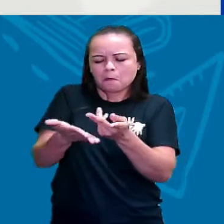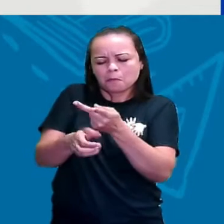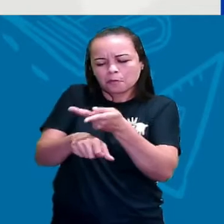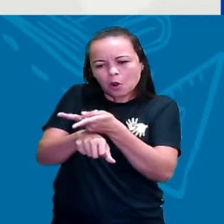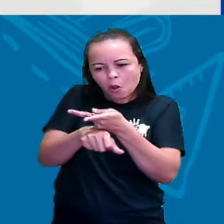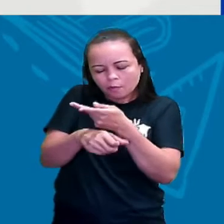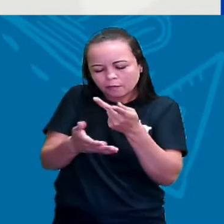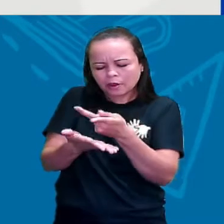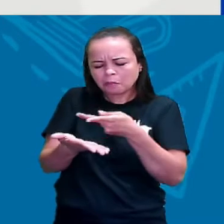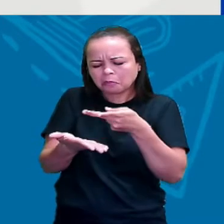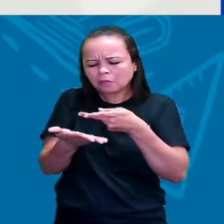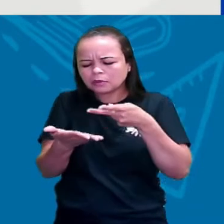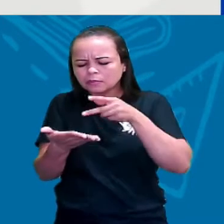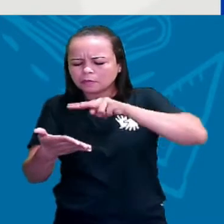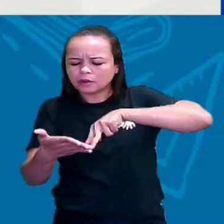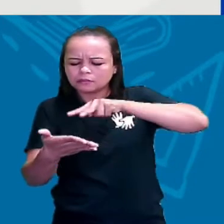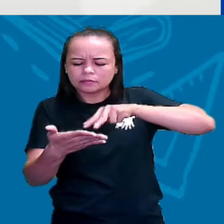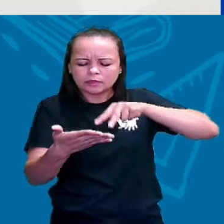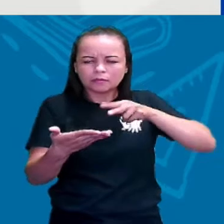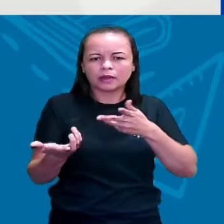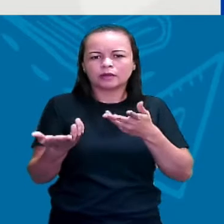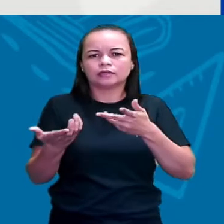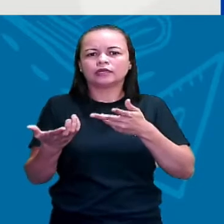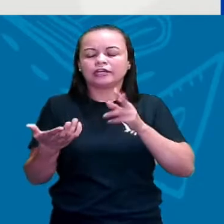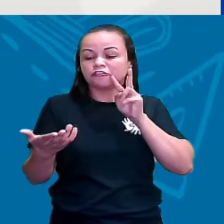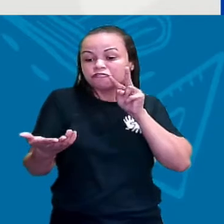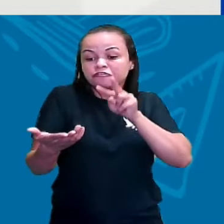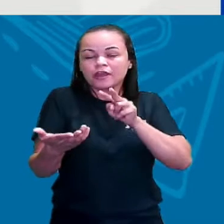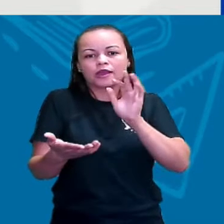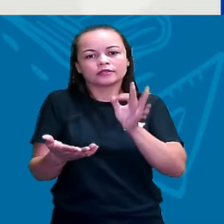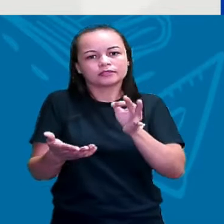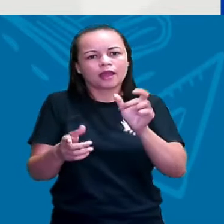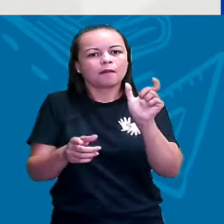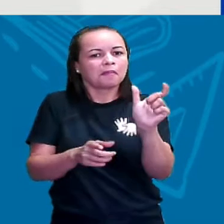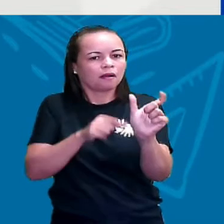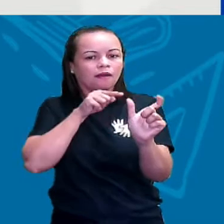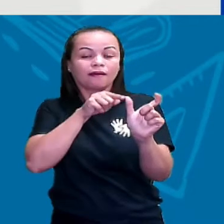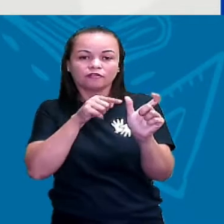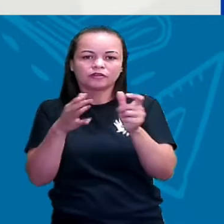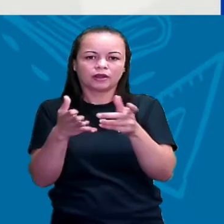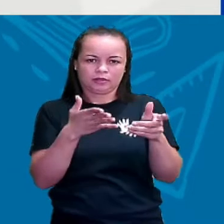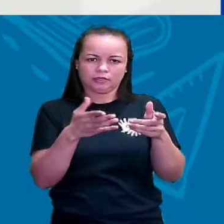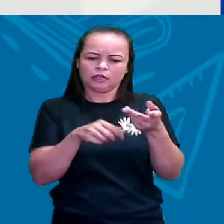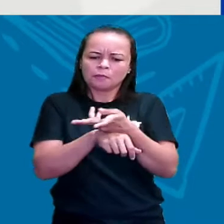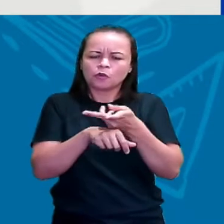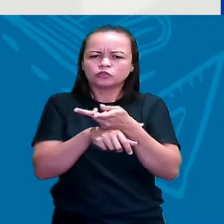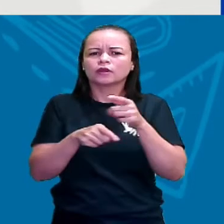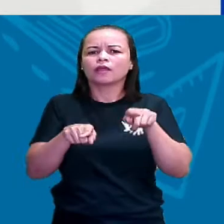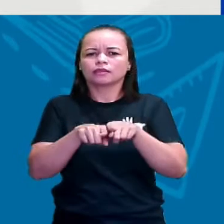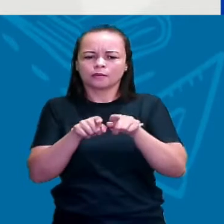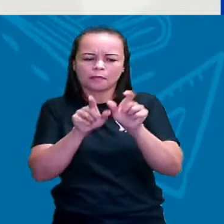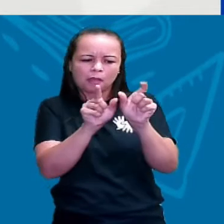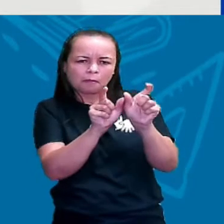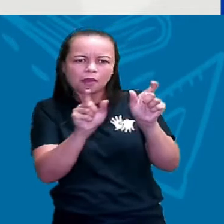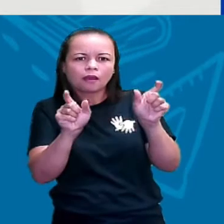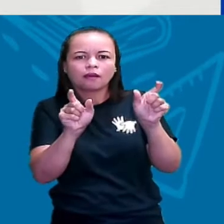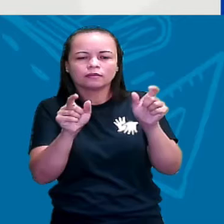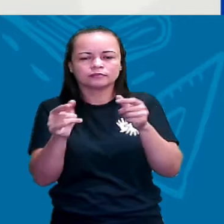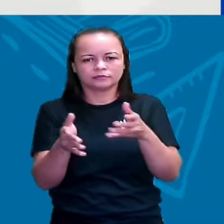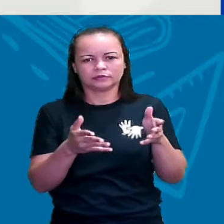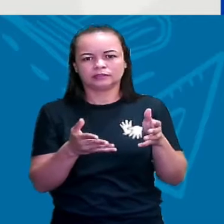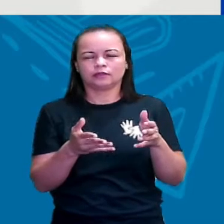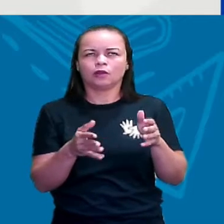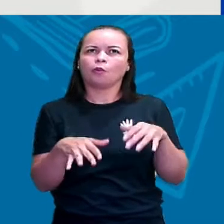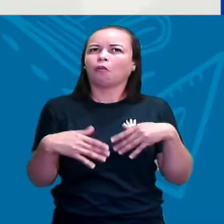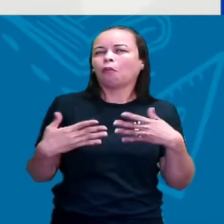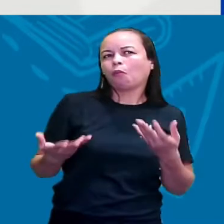correta. A gente lê também para buscar uma informação específica. Ou então, eita, eu esqueci o